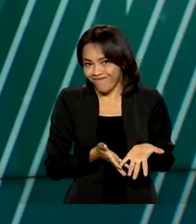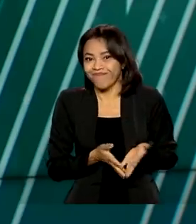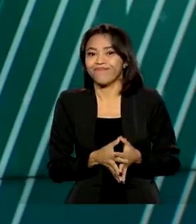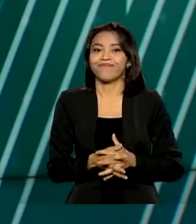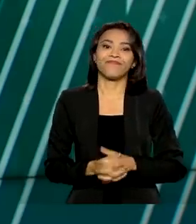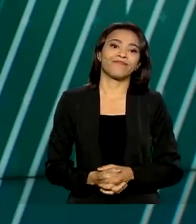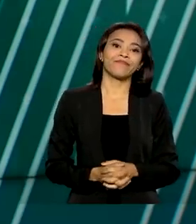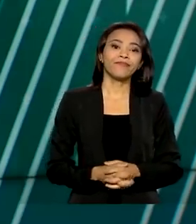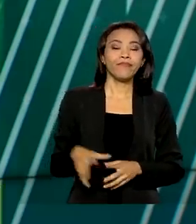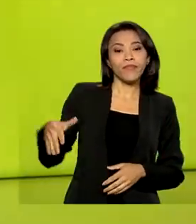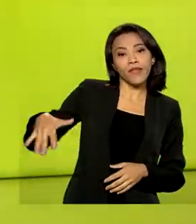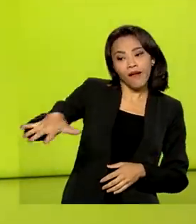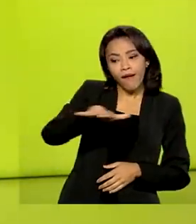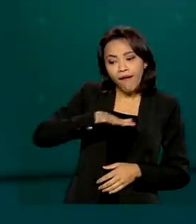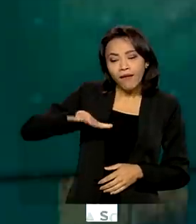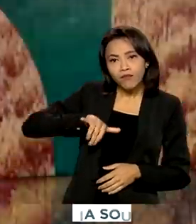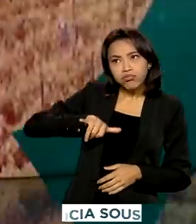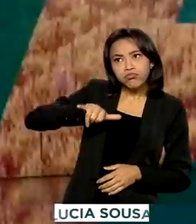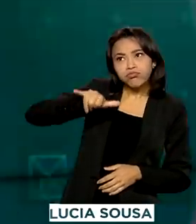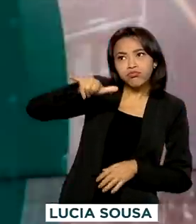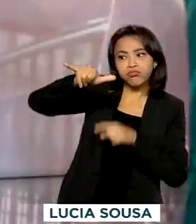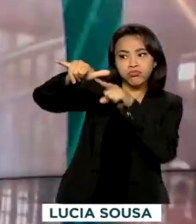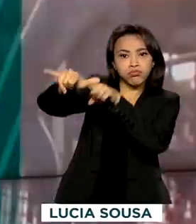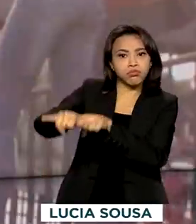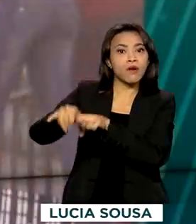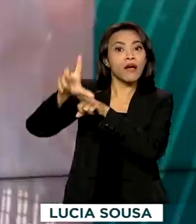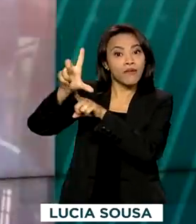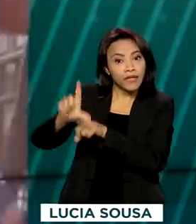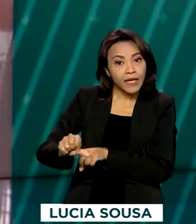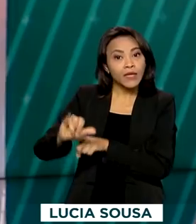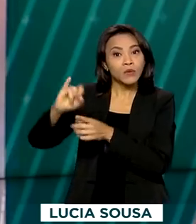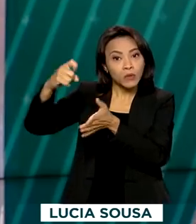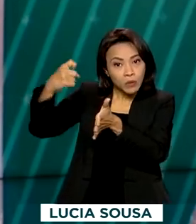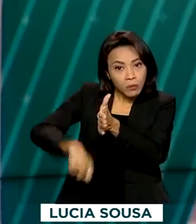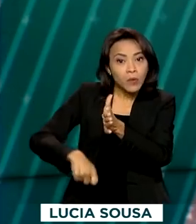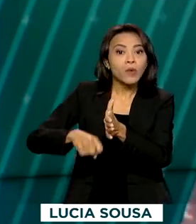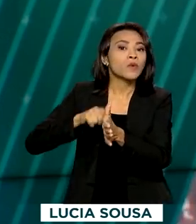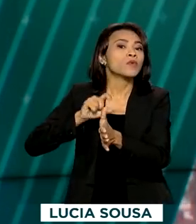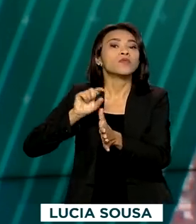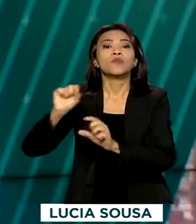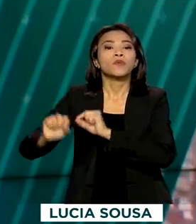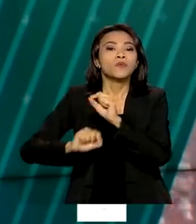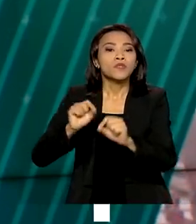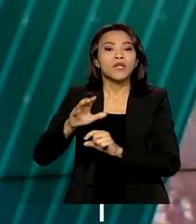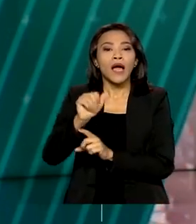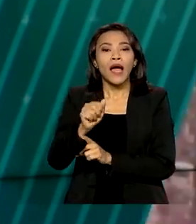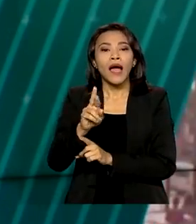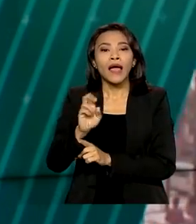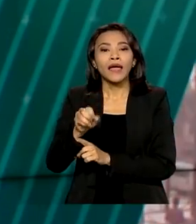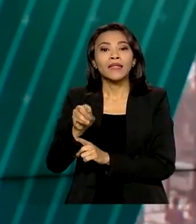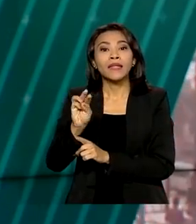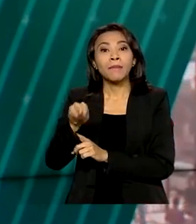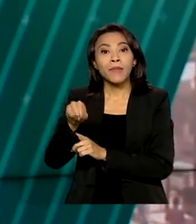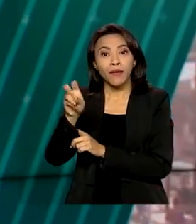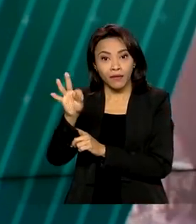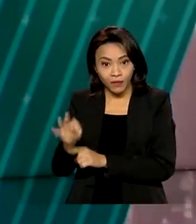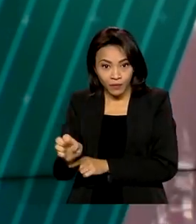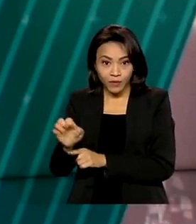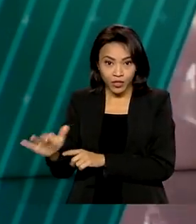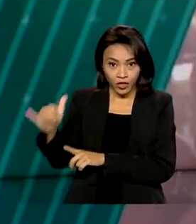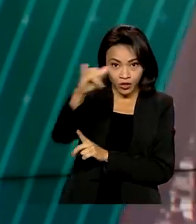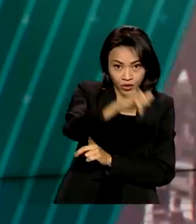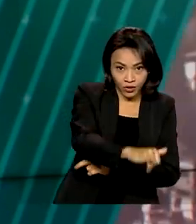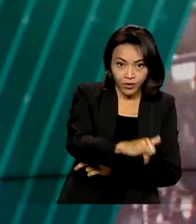O setor aéreo terá redução no imposto de renda sobre as operações de arrendamento de aeronaves nos próximos cinco anos.